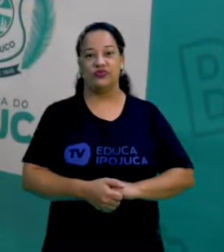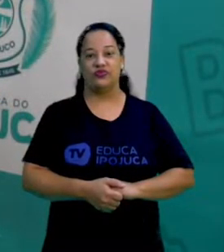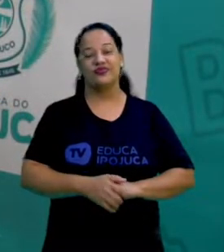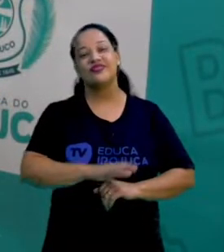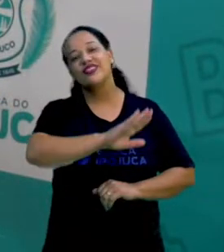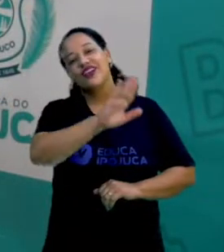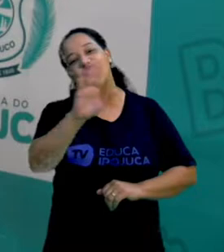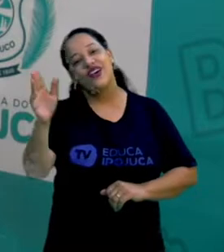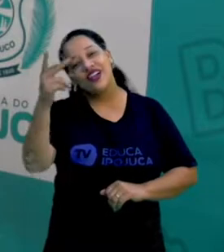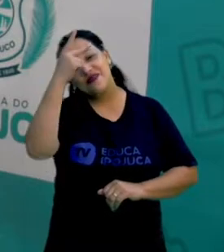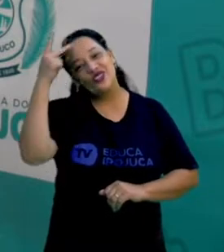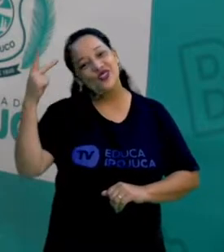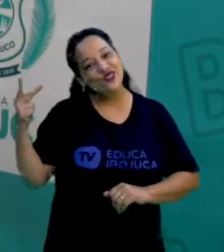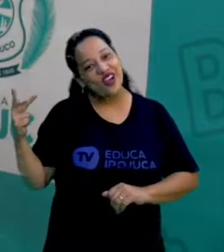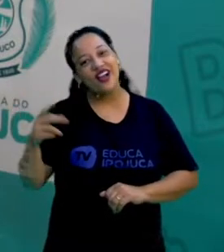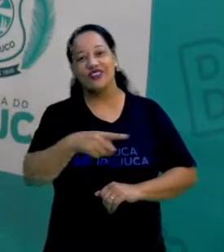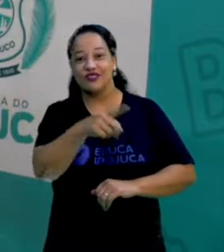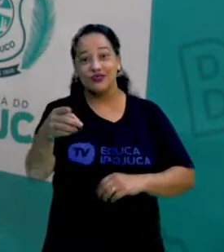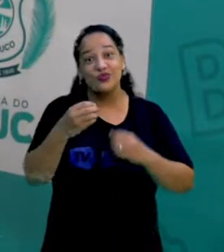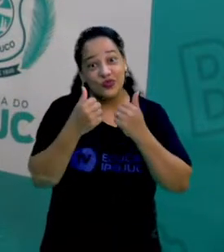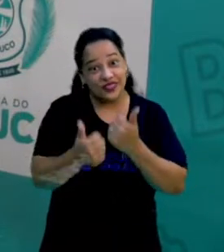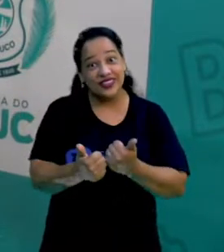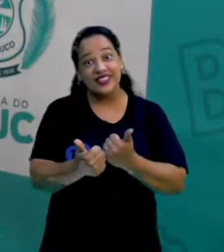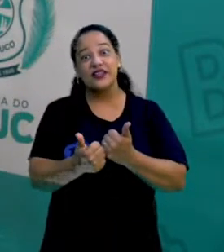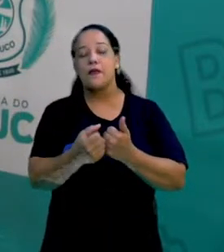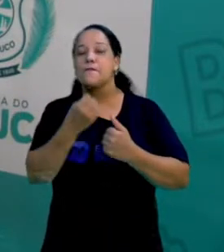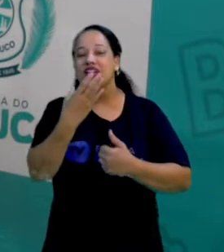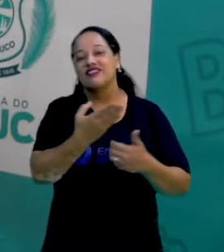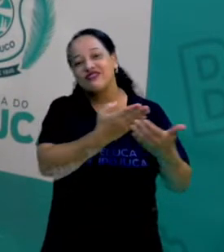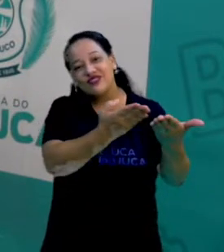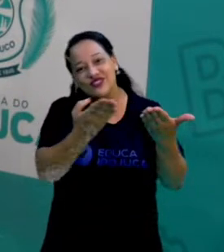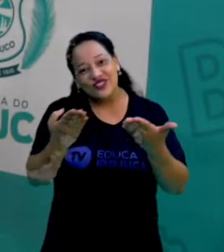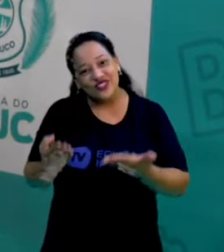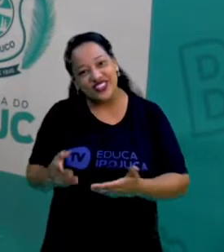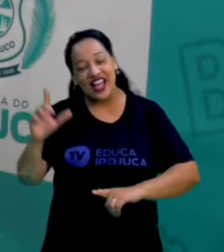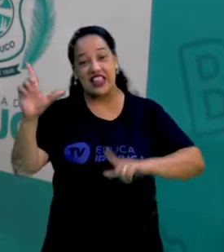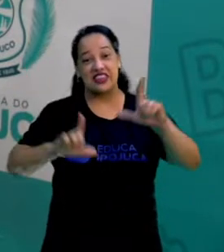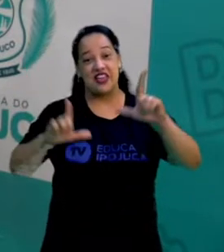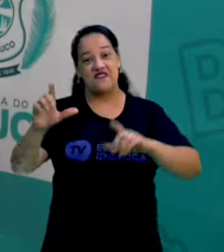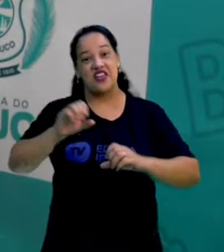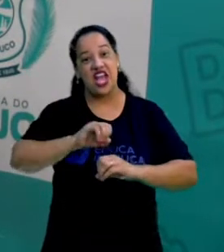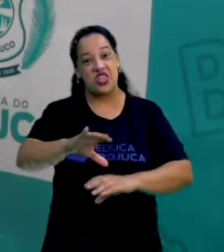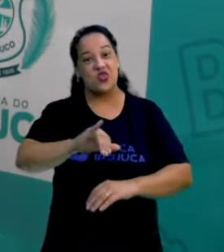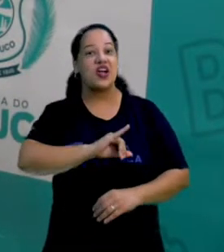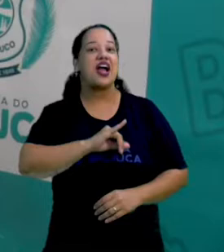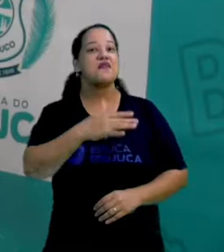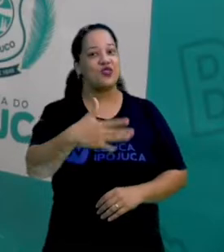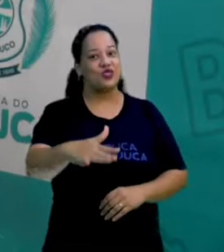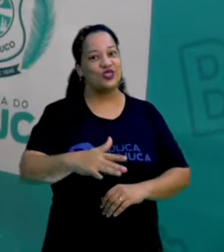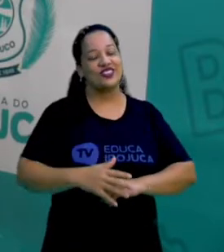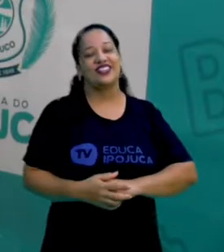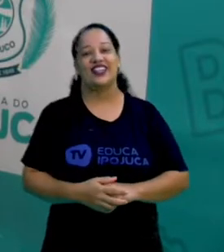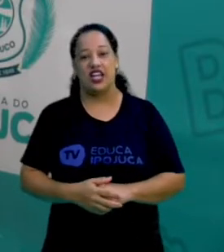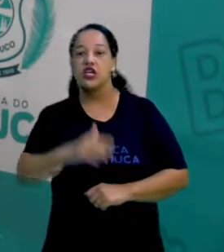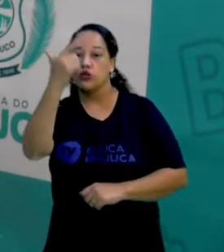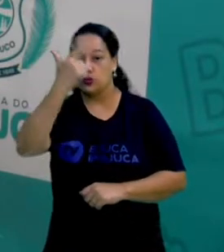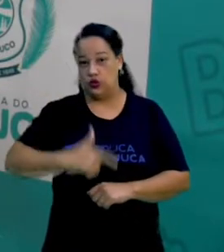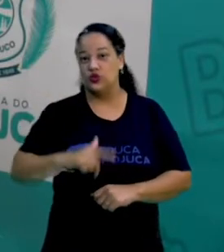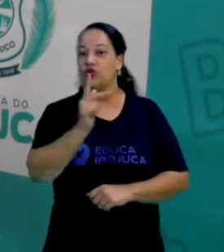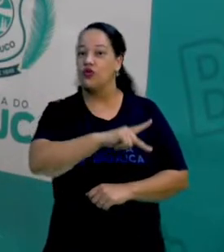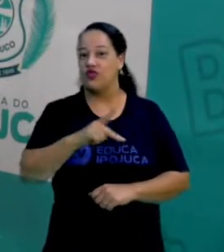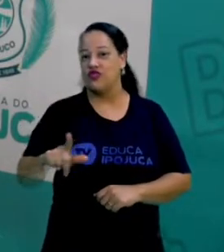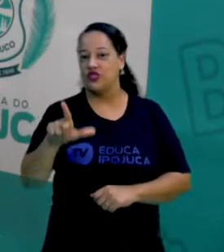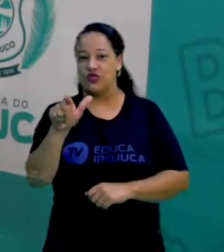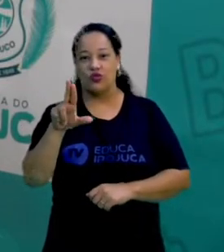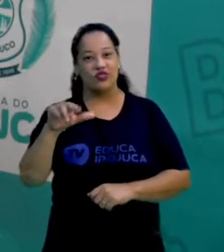Olá pessoal, tudo bem? Sejam bem-vindos à TV Educa e Pojuca. Eu sou o professor